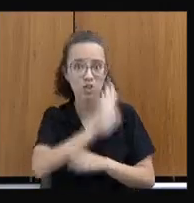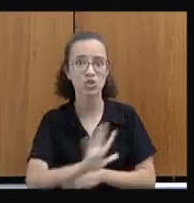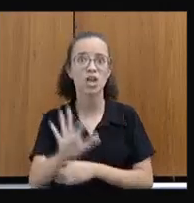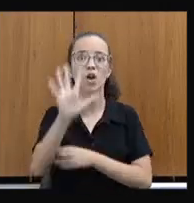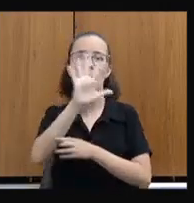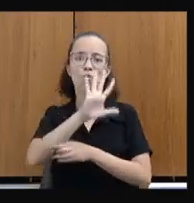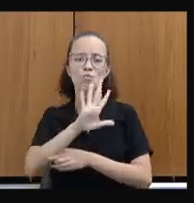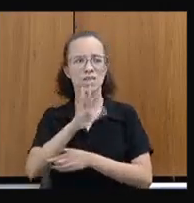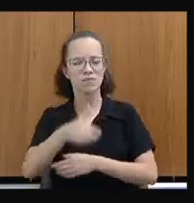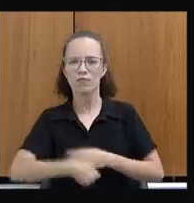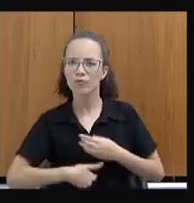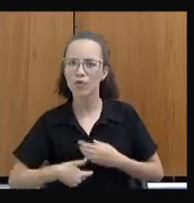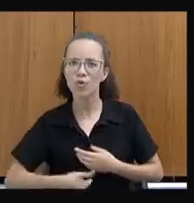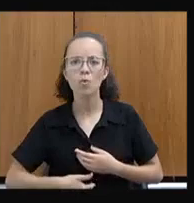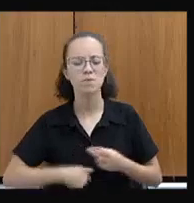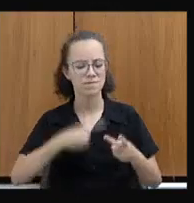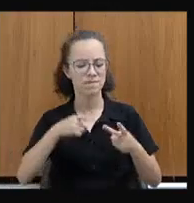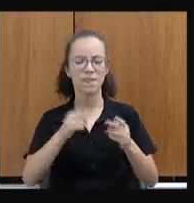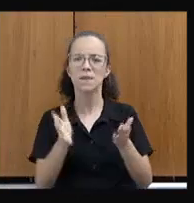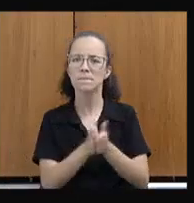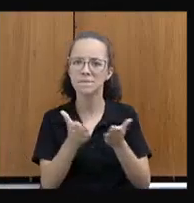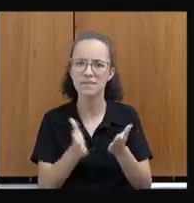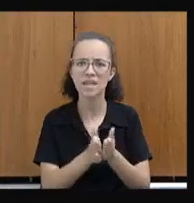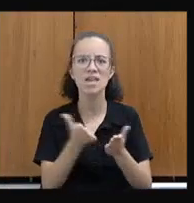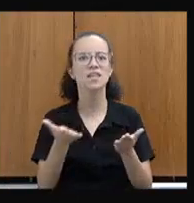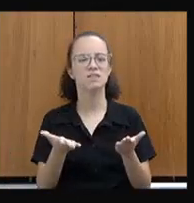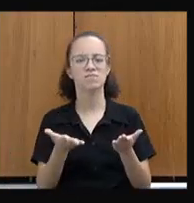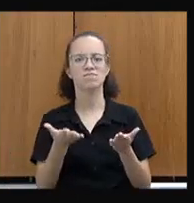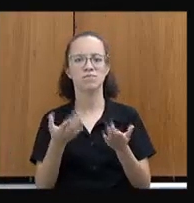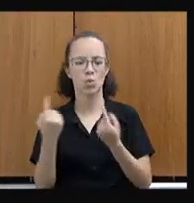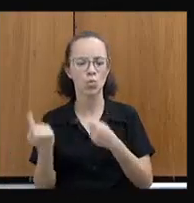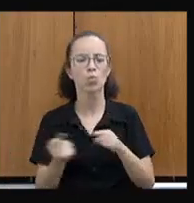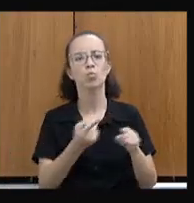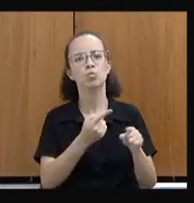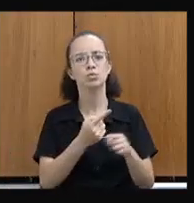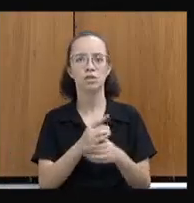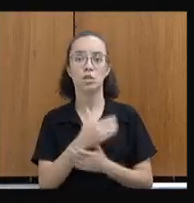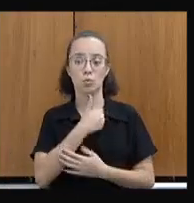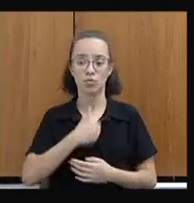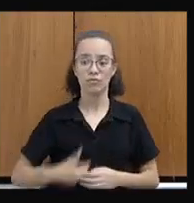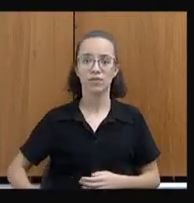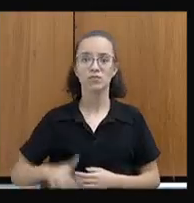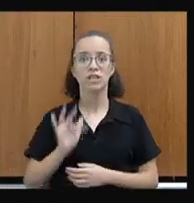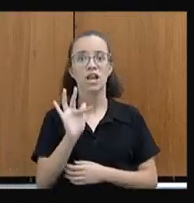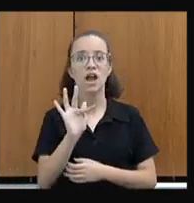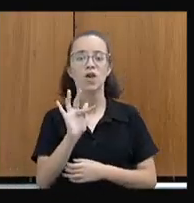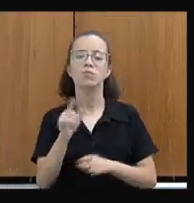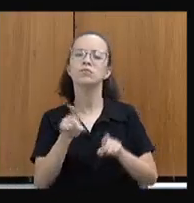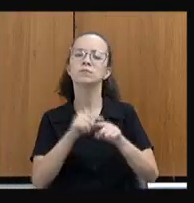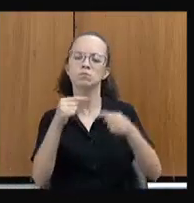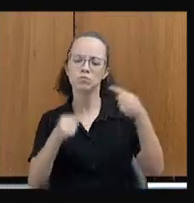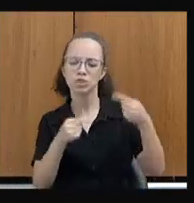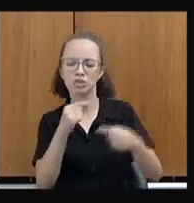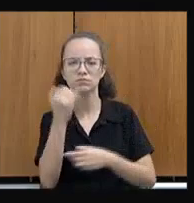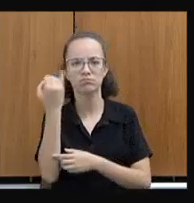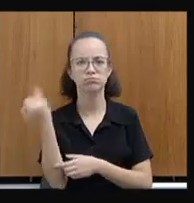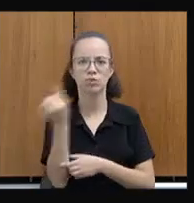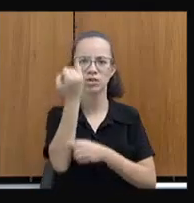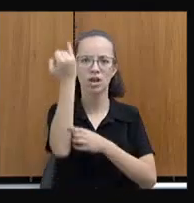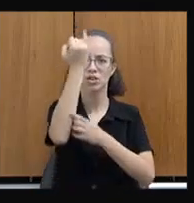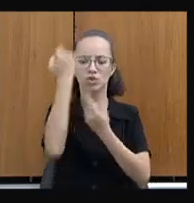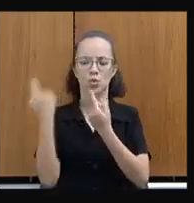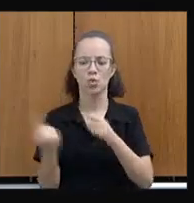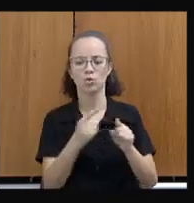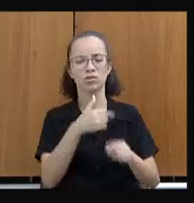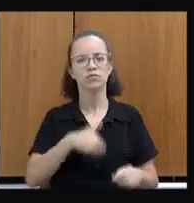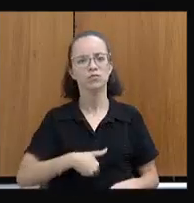combate à fome, à extrema pobreza e miséria. Eu penso que a gente vai ter no governo federal políticas de importância de combate à pobreza,